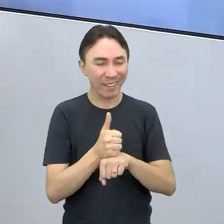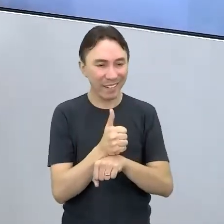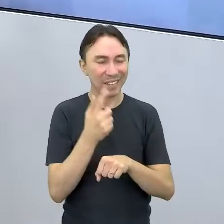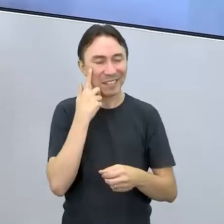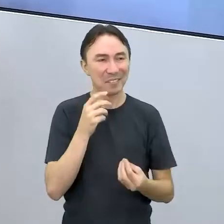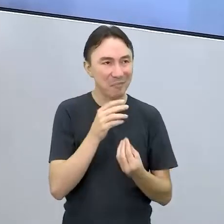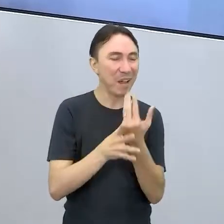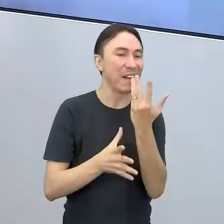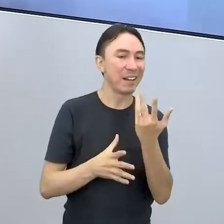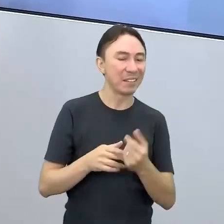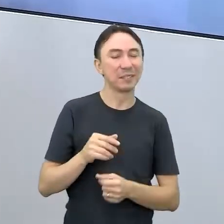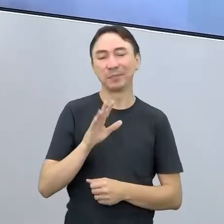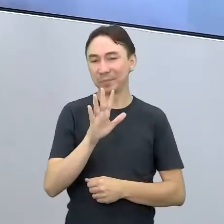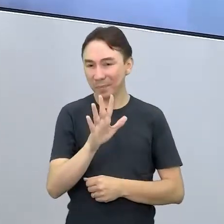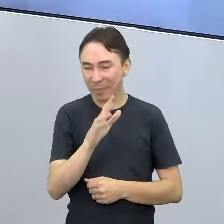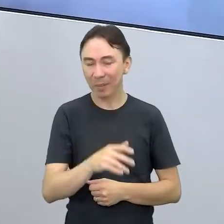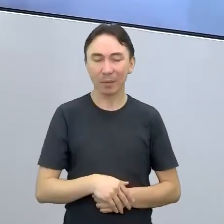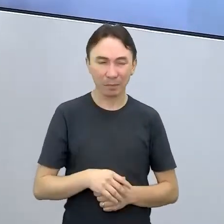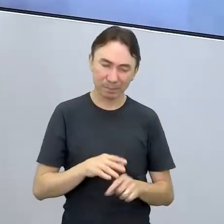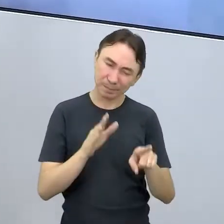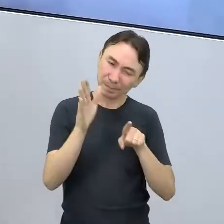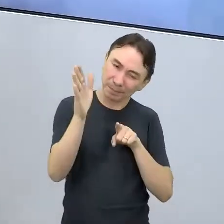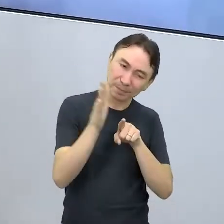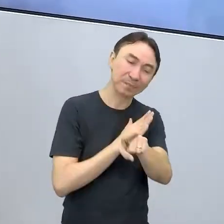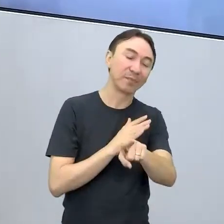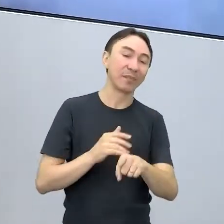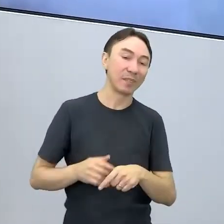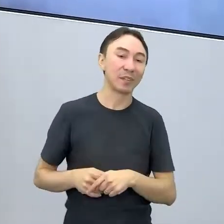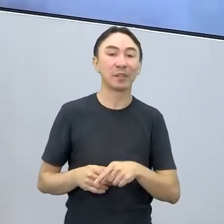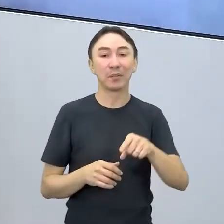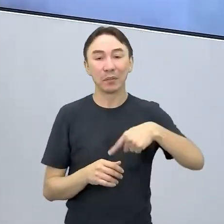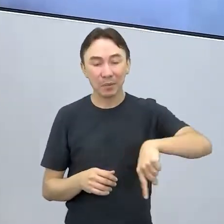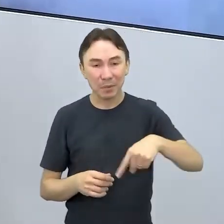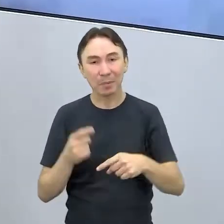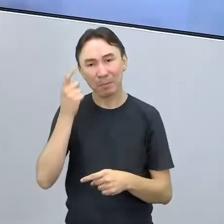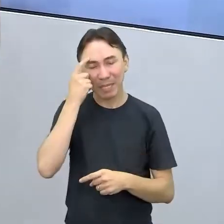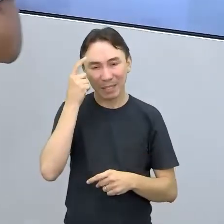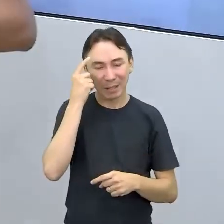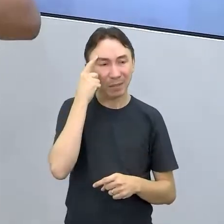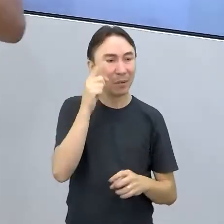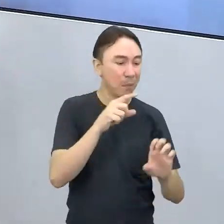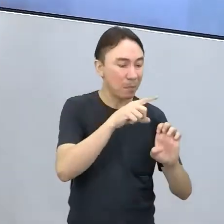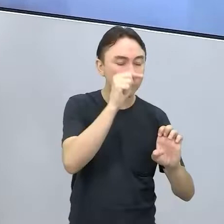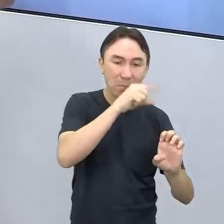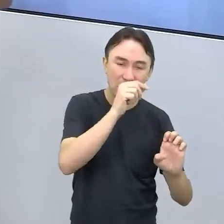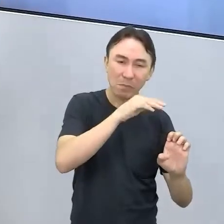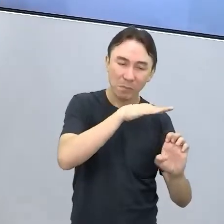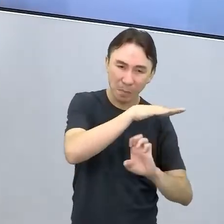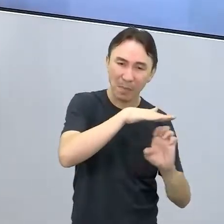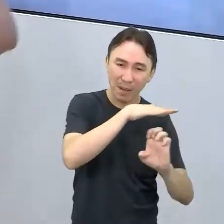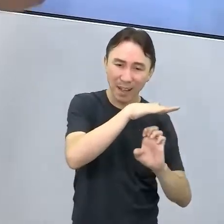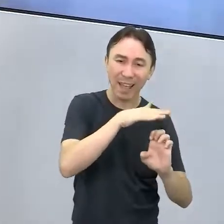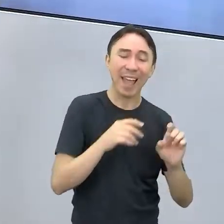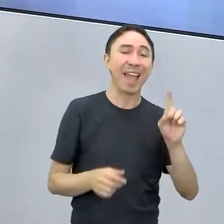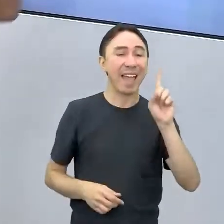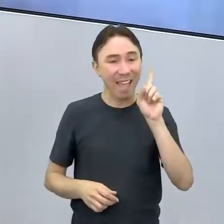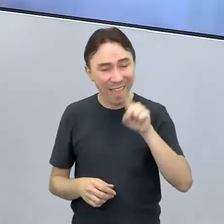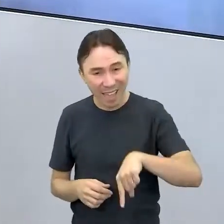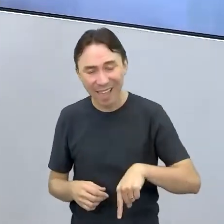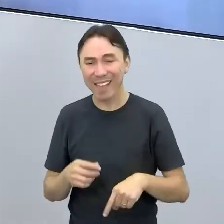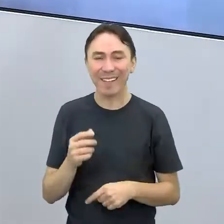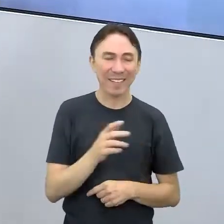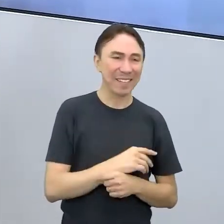né? Quando nós pensamos num empreendimento, necessariamente nós estamos falando de um projeto que vai